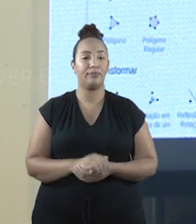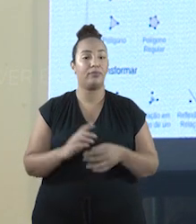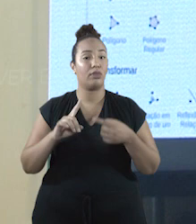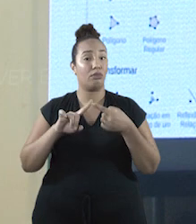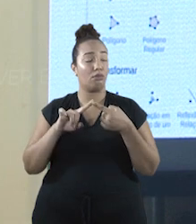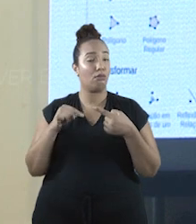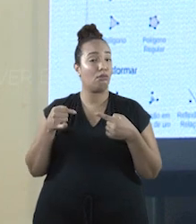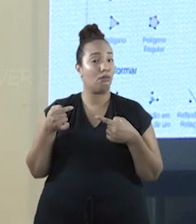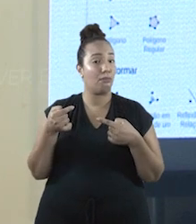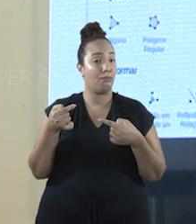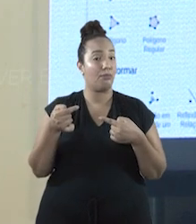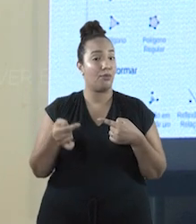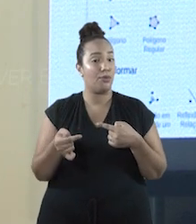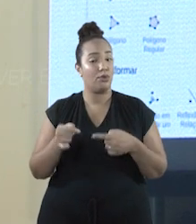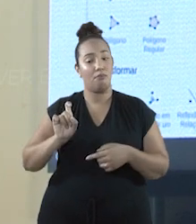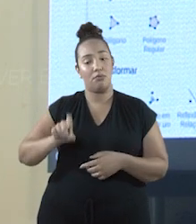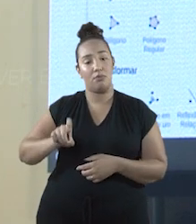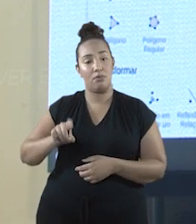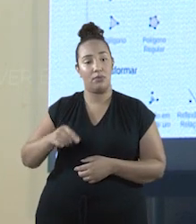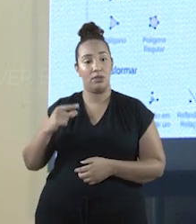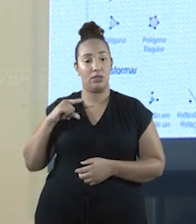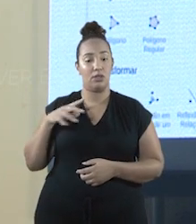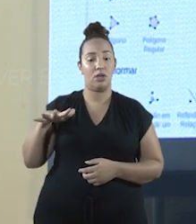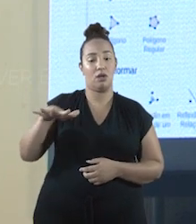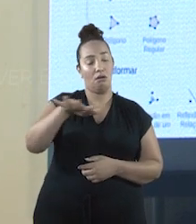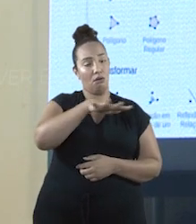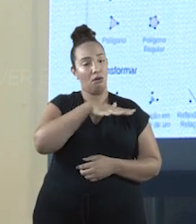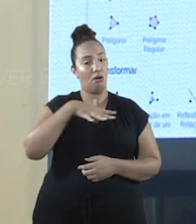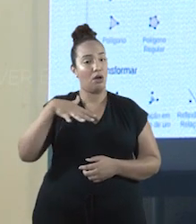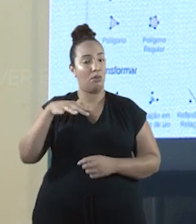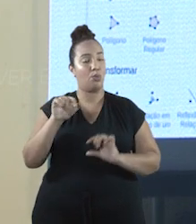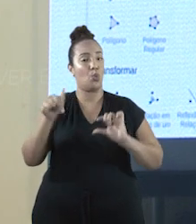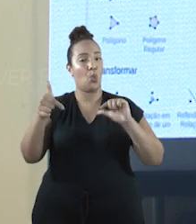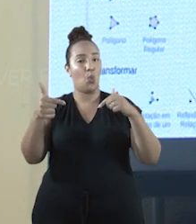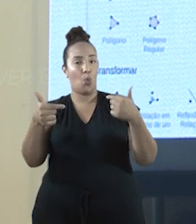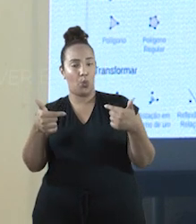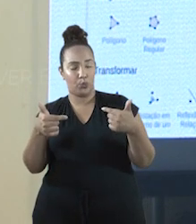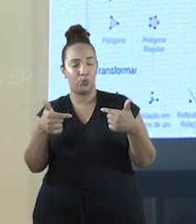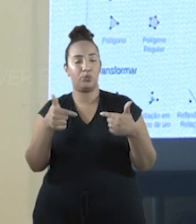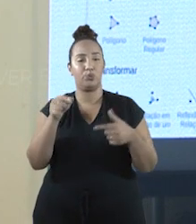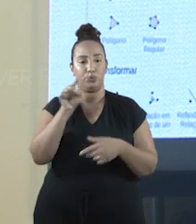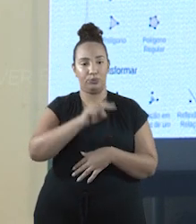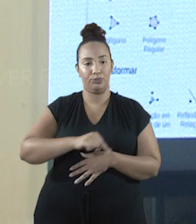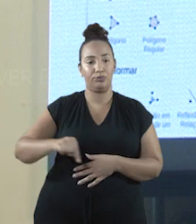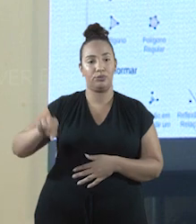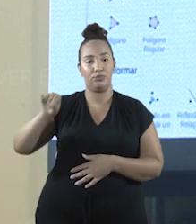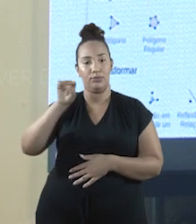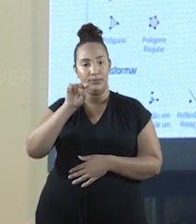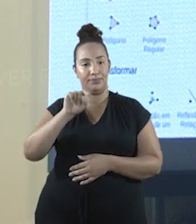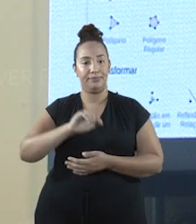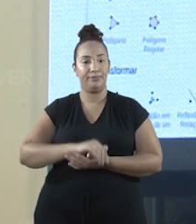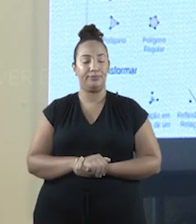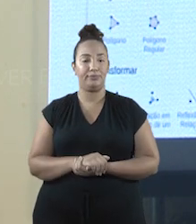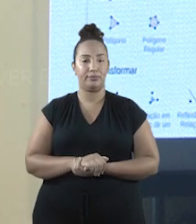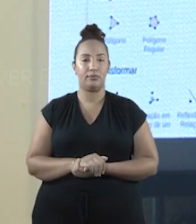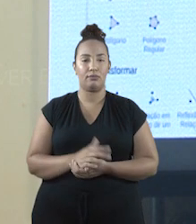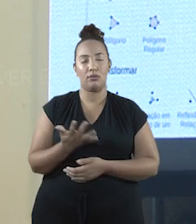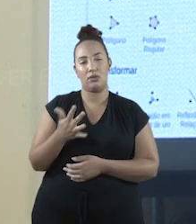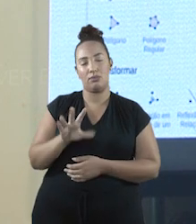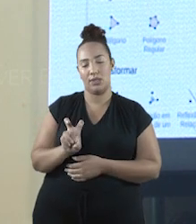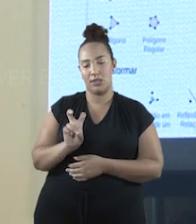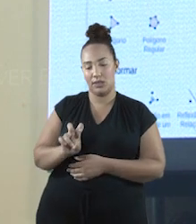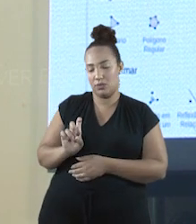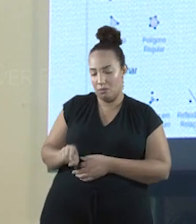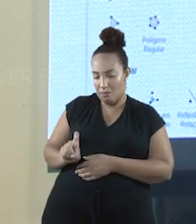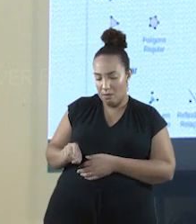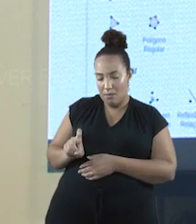mais algumas vezes para termos espaço para os próximos círculos. Mais ou menos uns 5 cliques foram